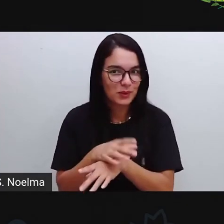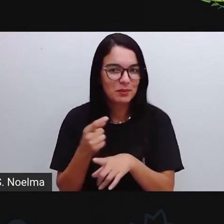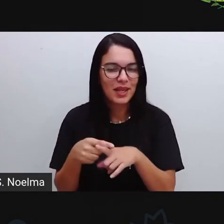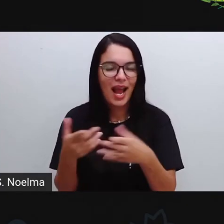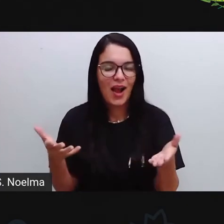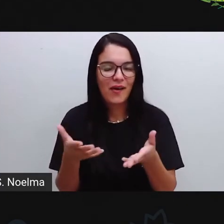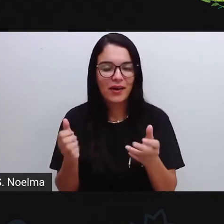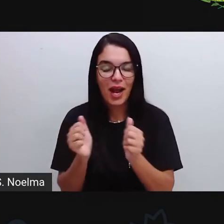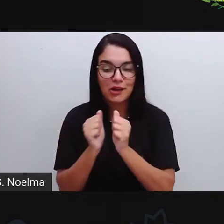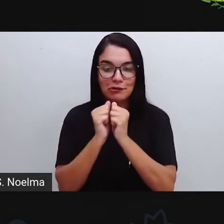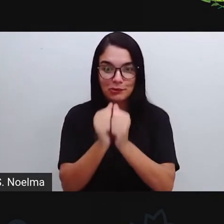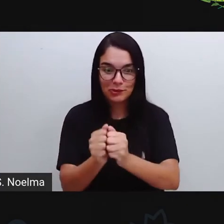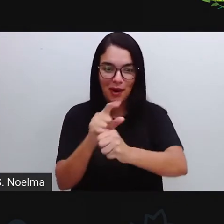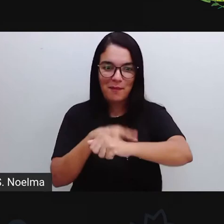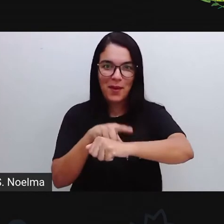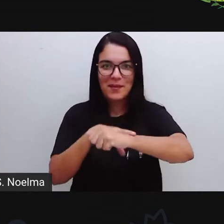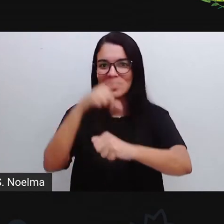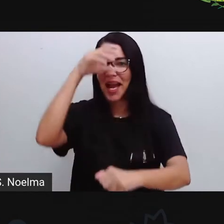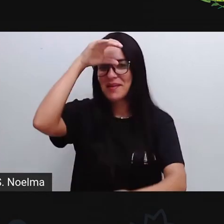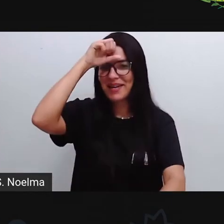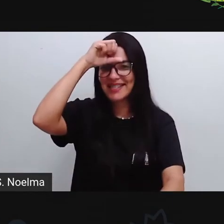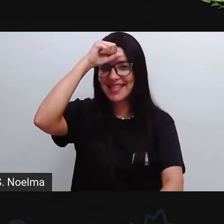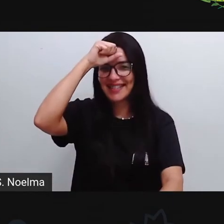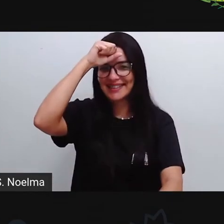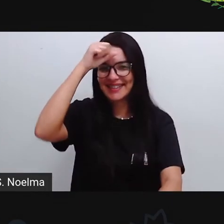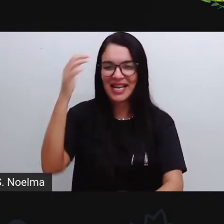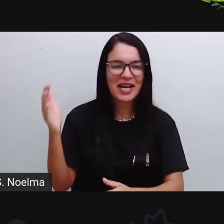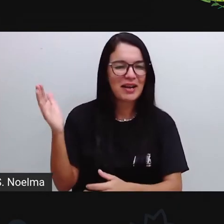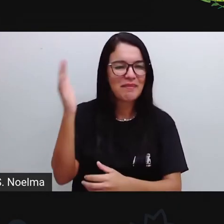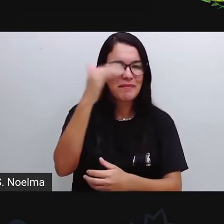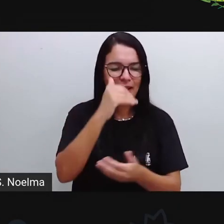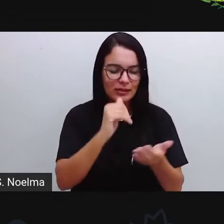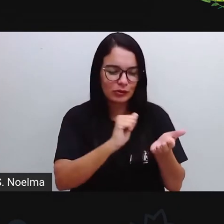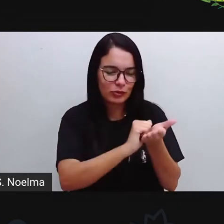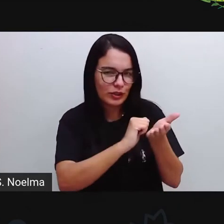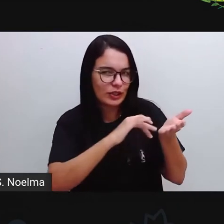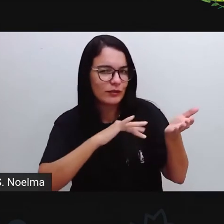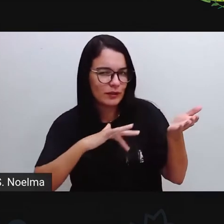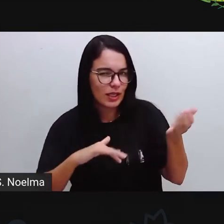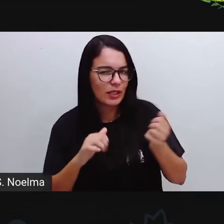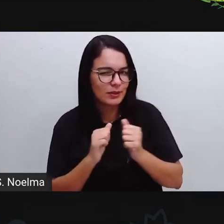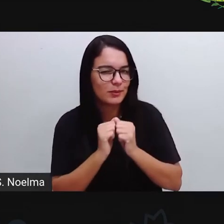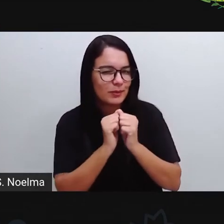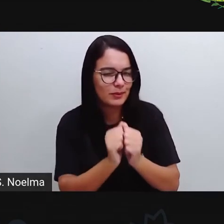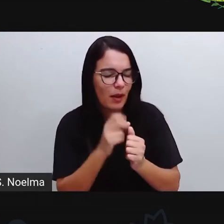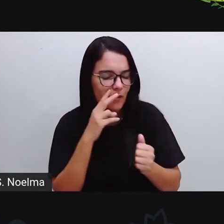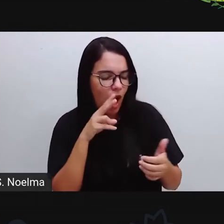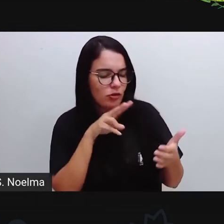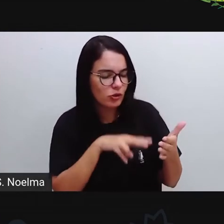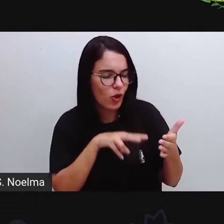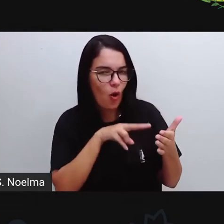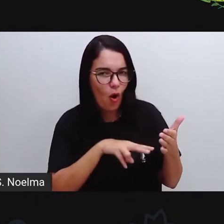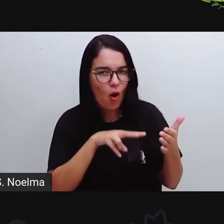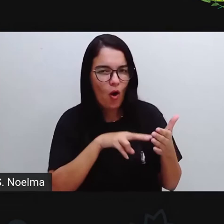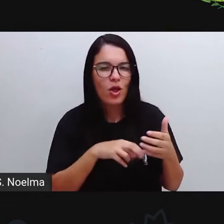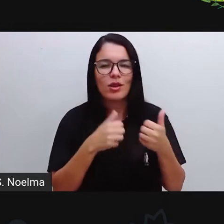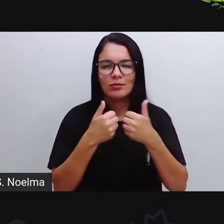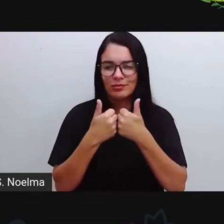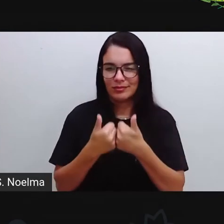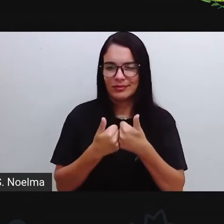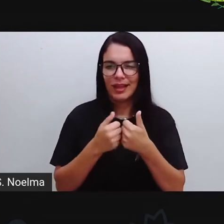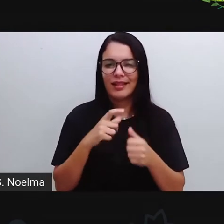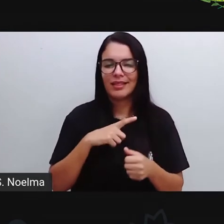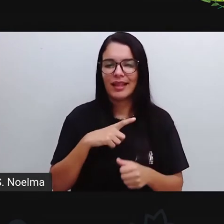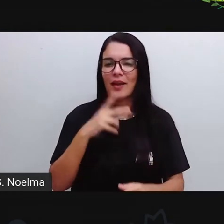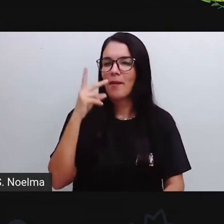uma aula, para mais um momento de muito aprendizado. Então já pegue lá o seu percurso pedagógico, as suas atividades, certo? Seja com lápis,